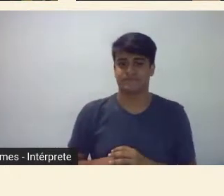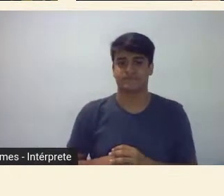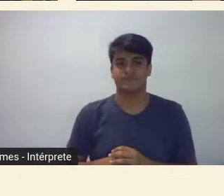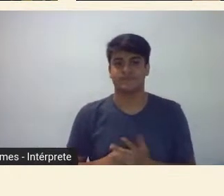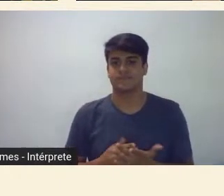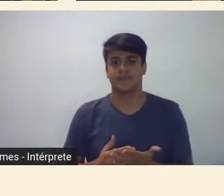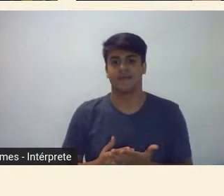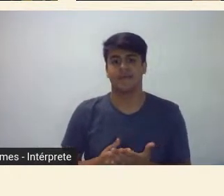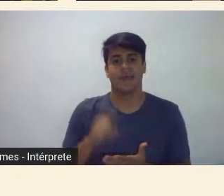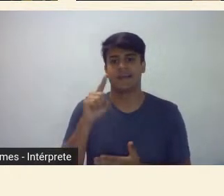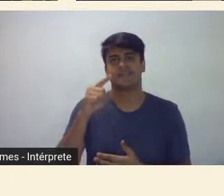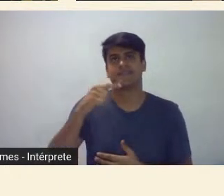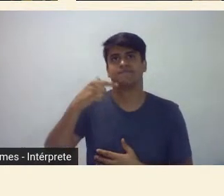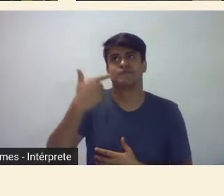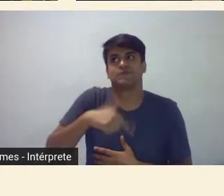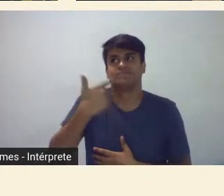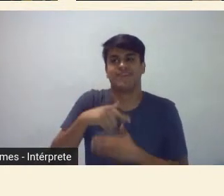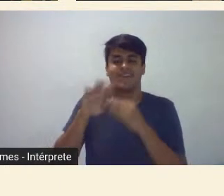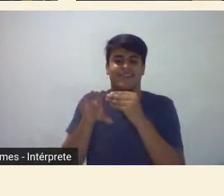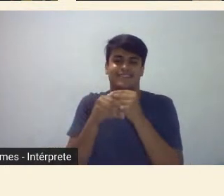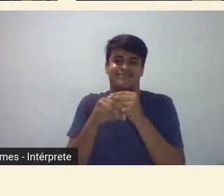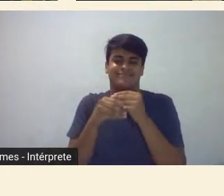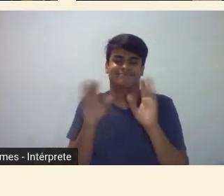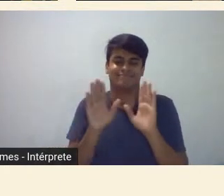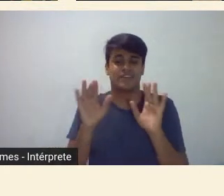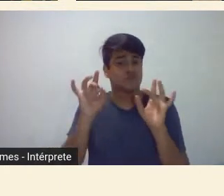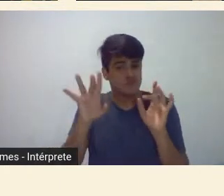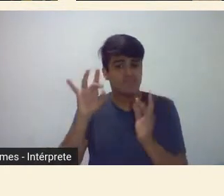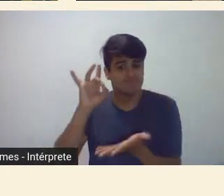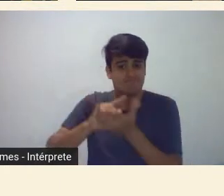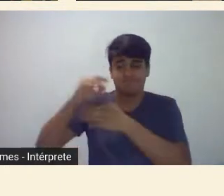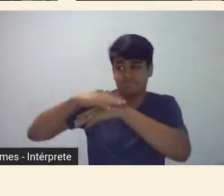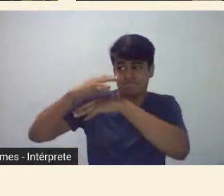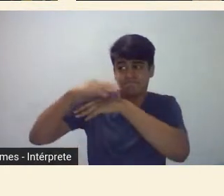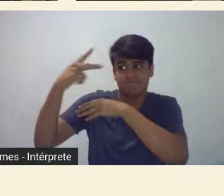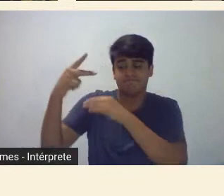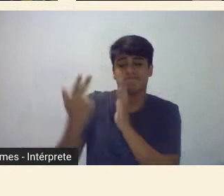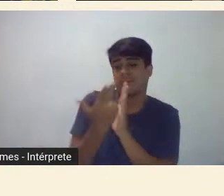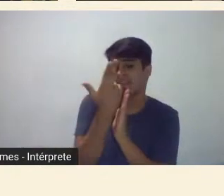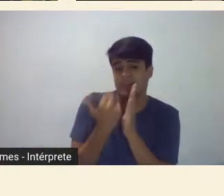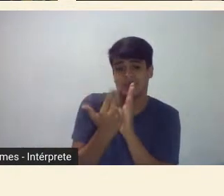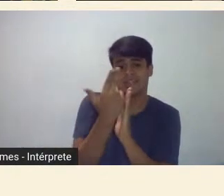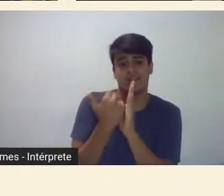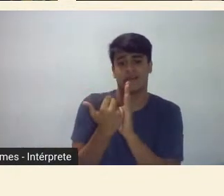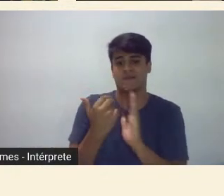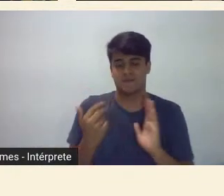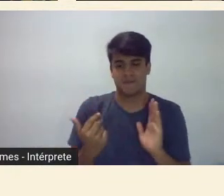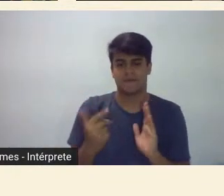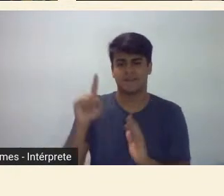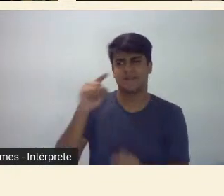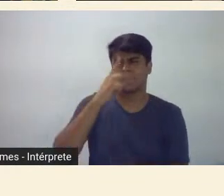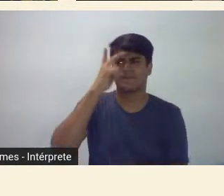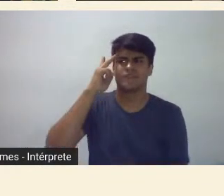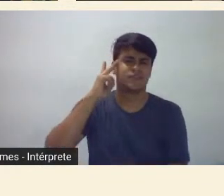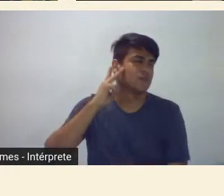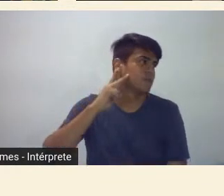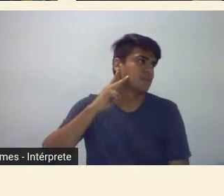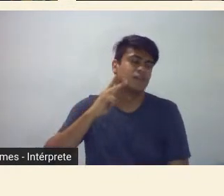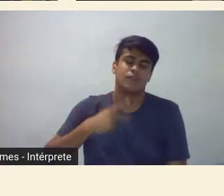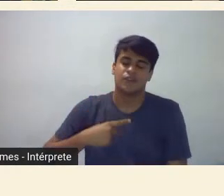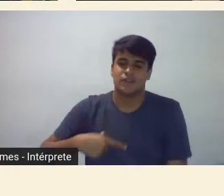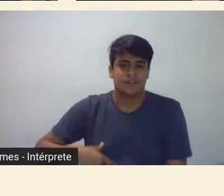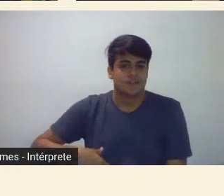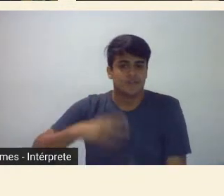maiores foi um esboço um croquis feito assim gentilmente para ele que era uma pessoa aliás insuportável